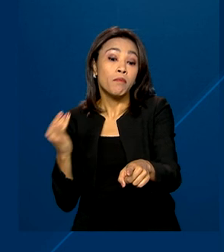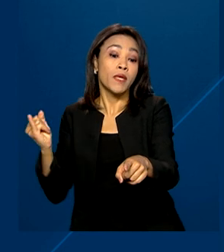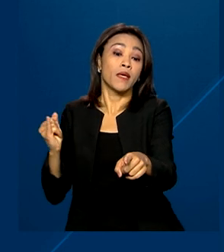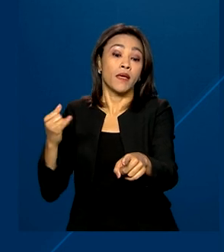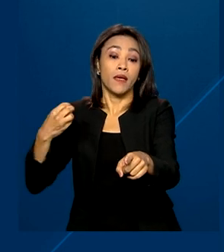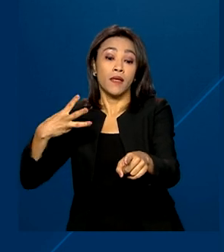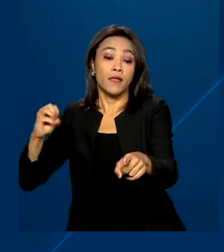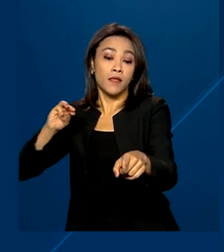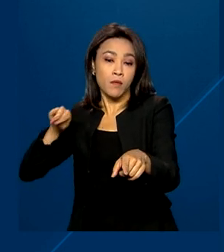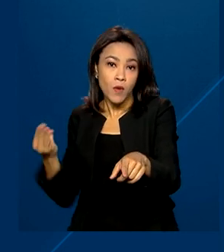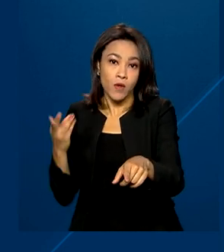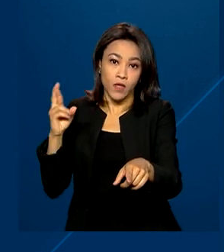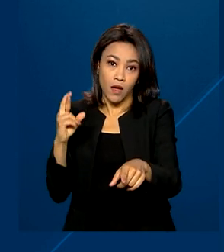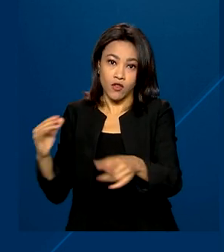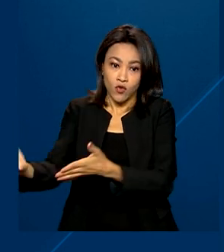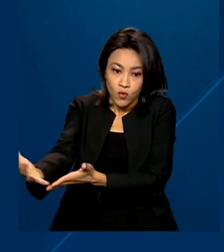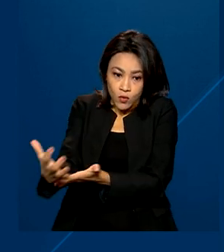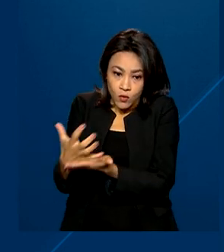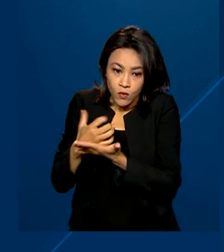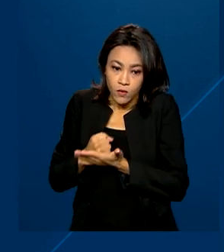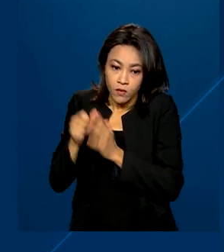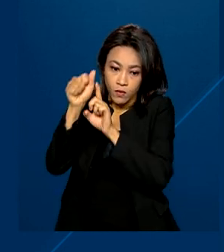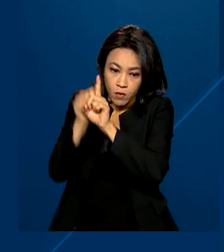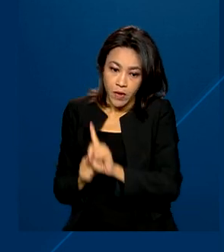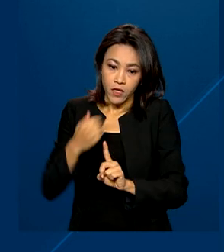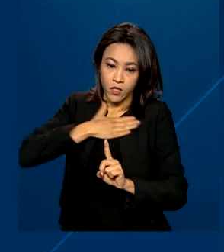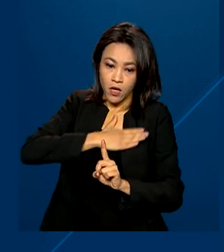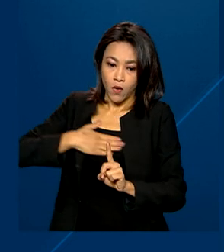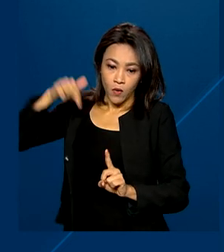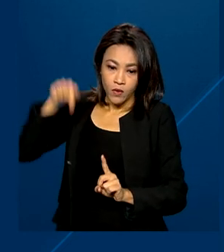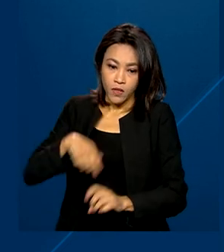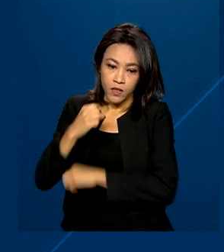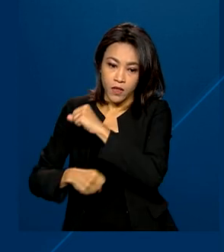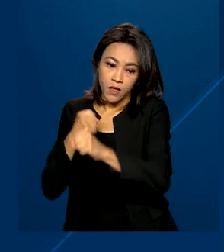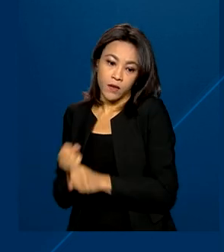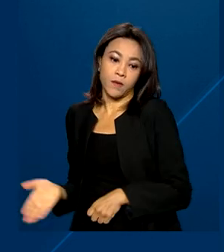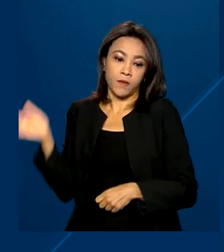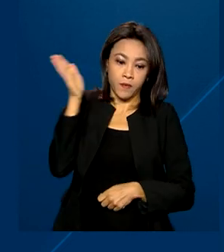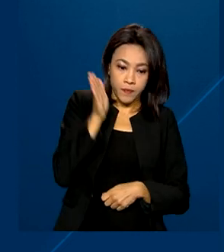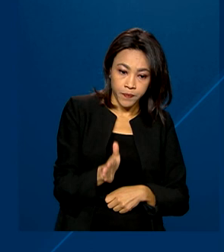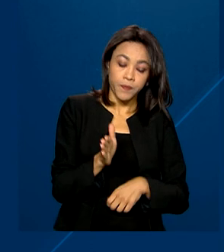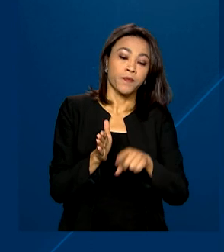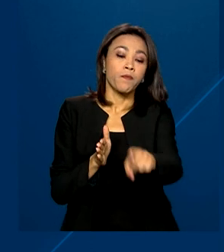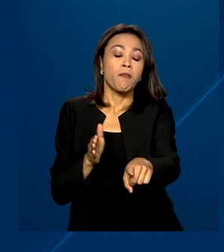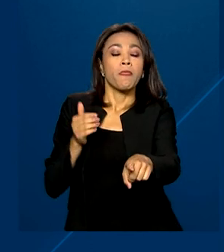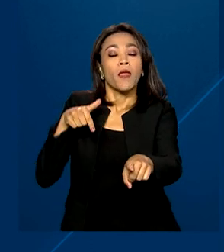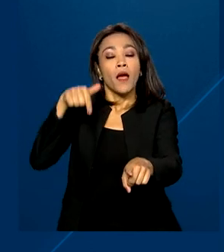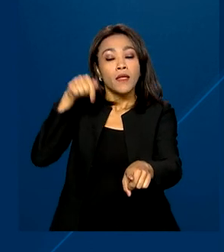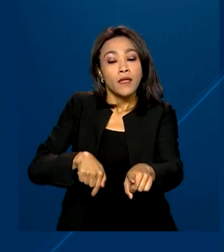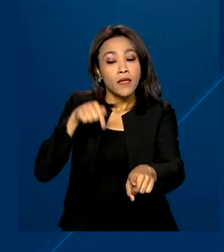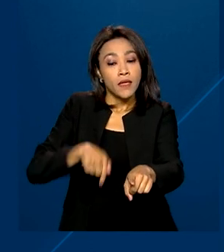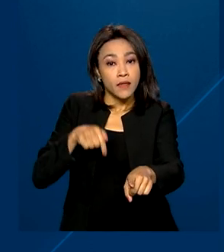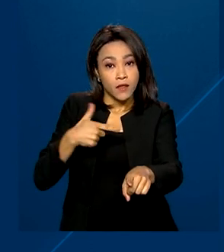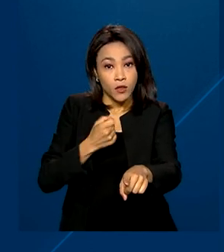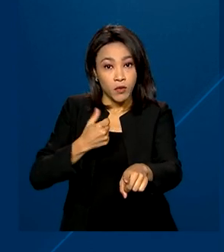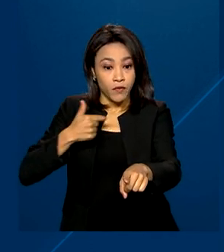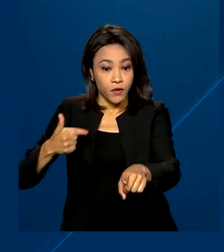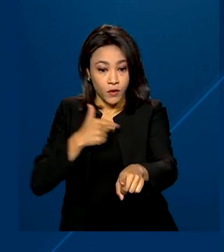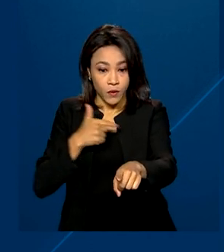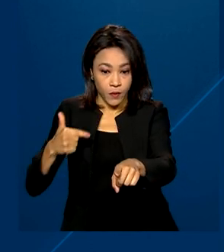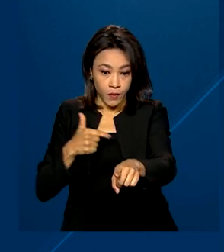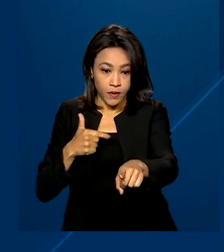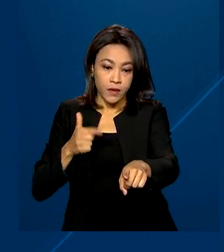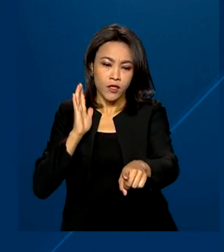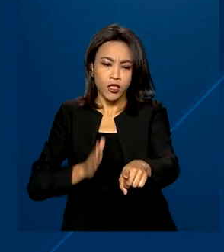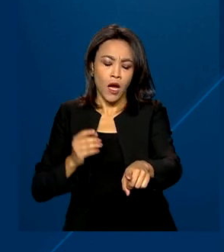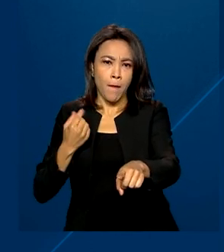reais em impostos em agosto deste ano. Já nos oito primeiros meses de 2022, a arrecadação atingiu a marca